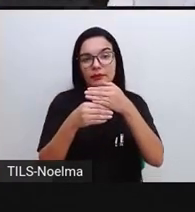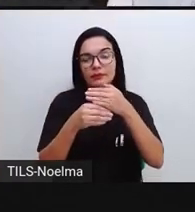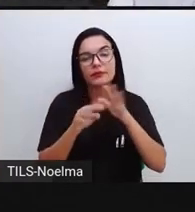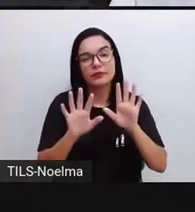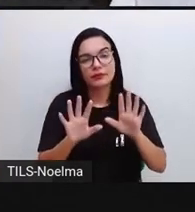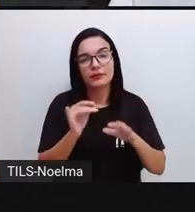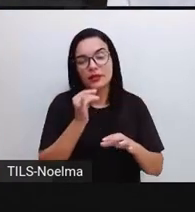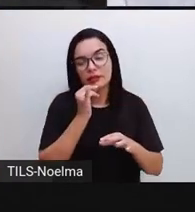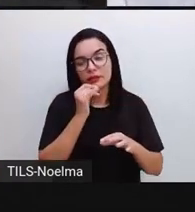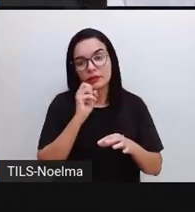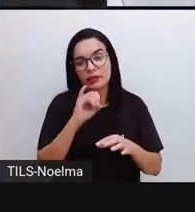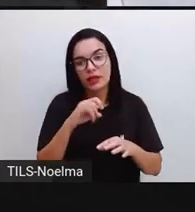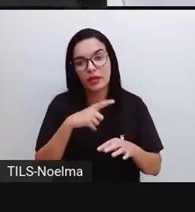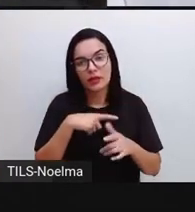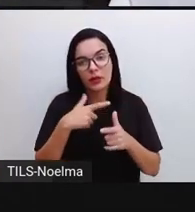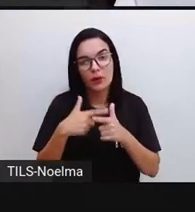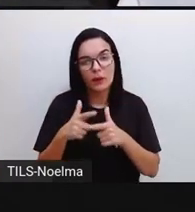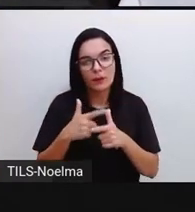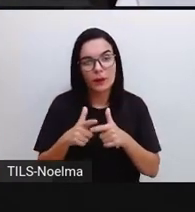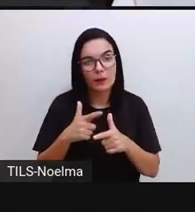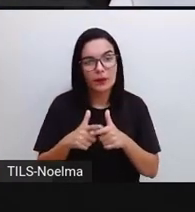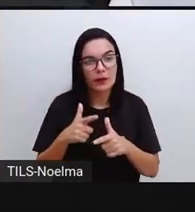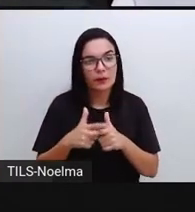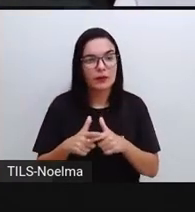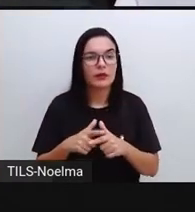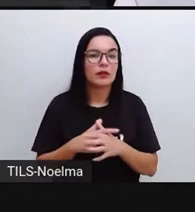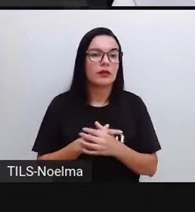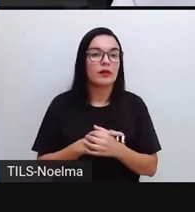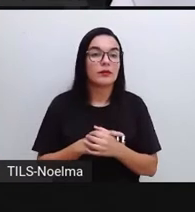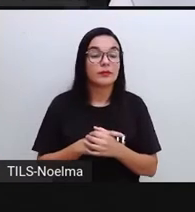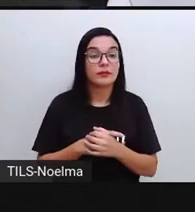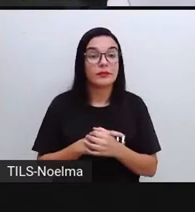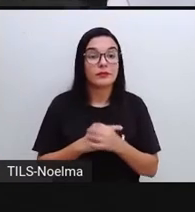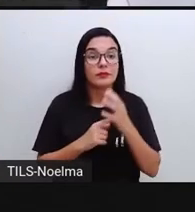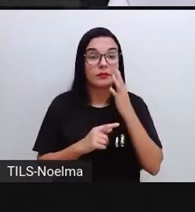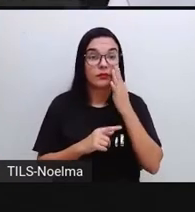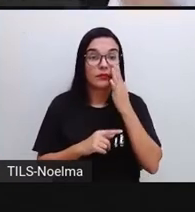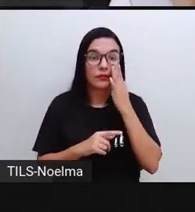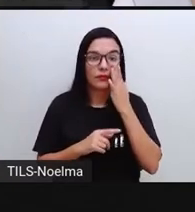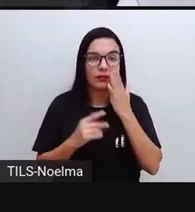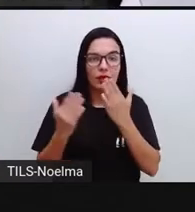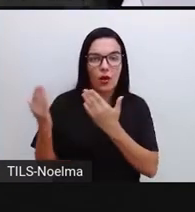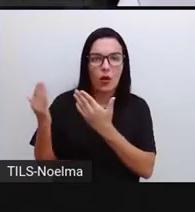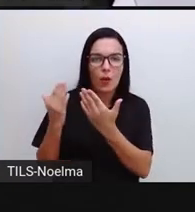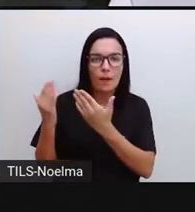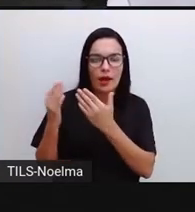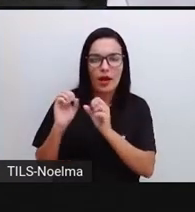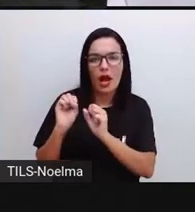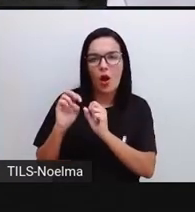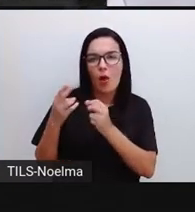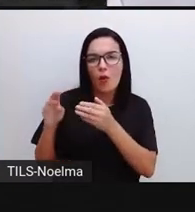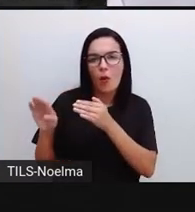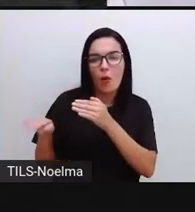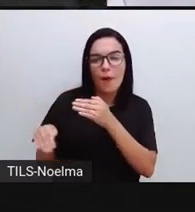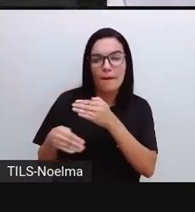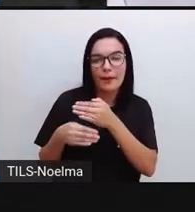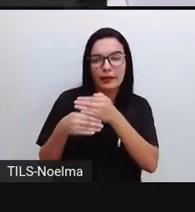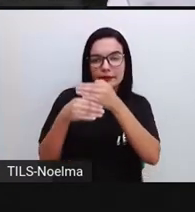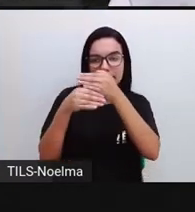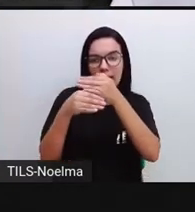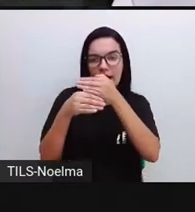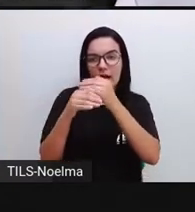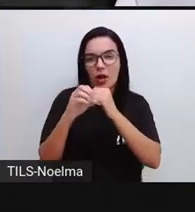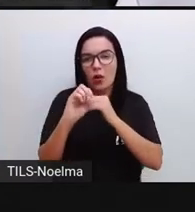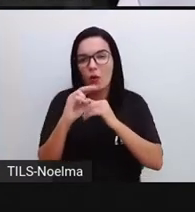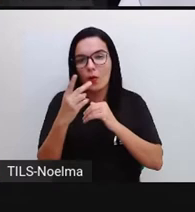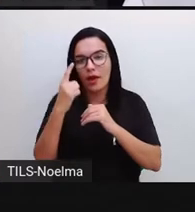tiver um probleminha, né? Que fale comparar, completar, que tem a ideia de tirar, é